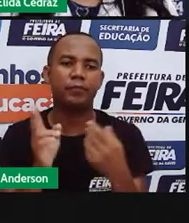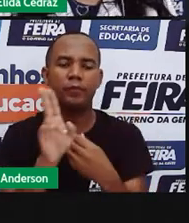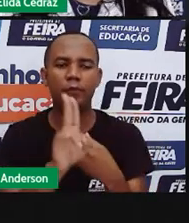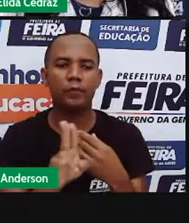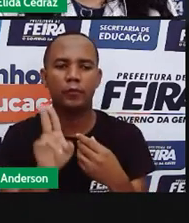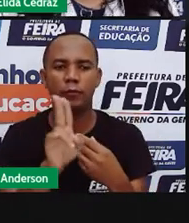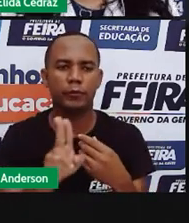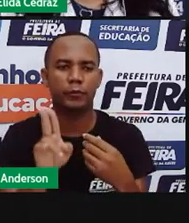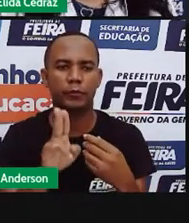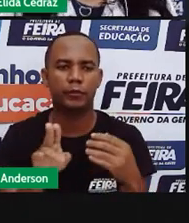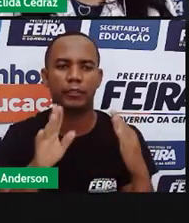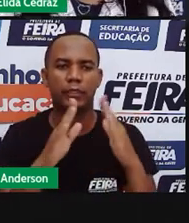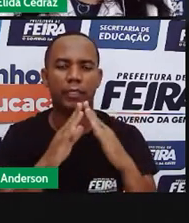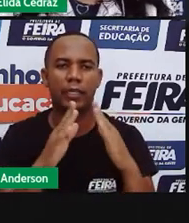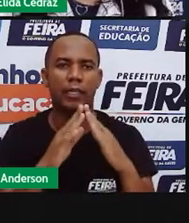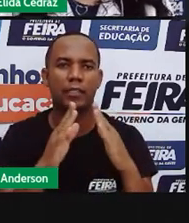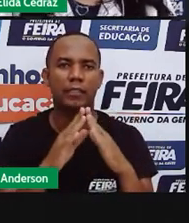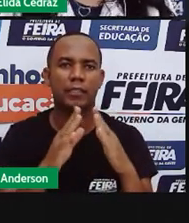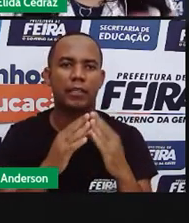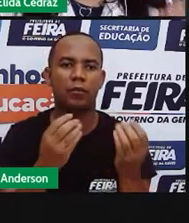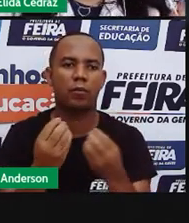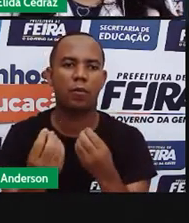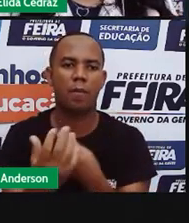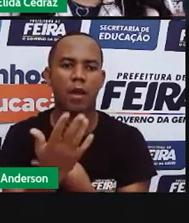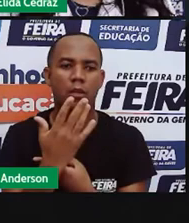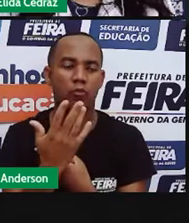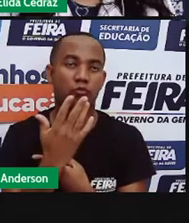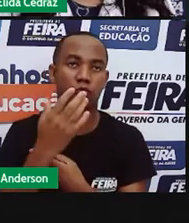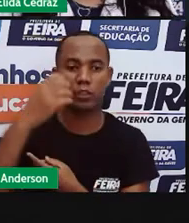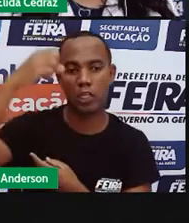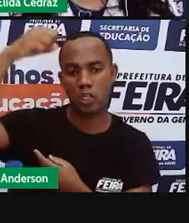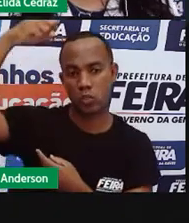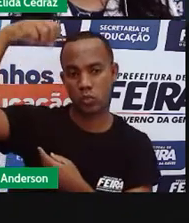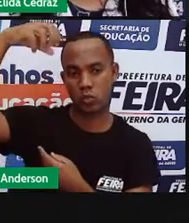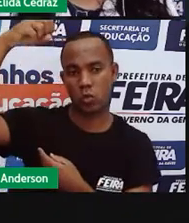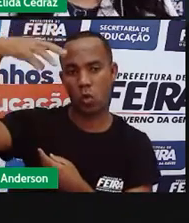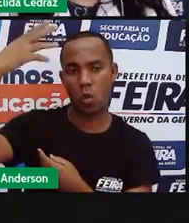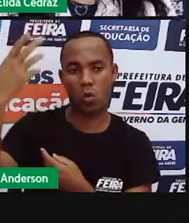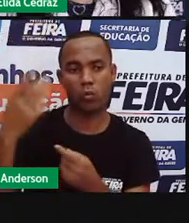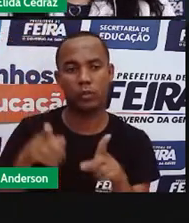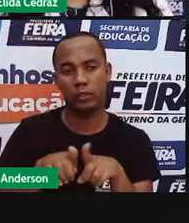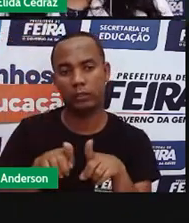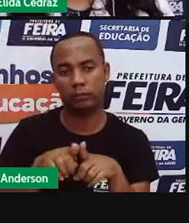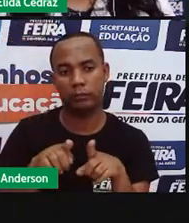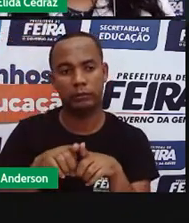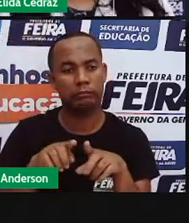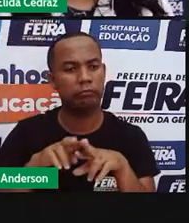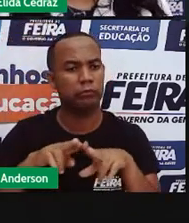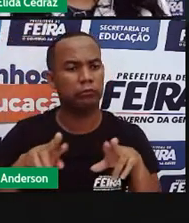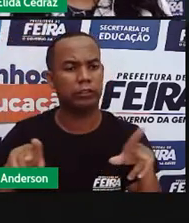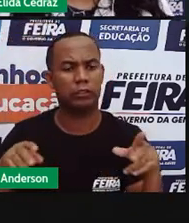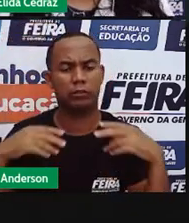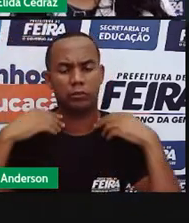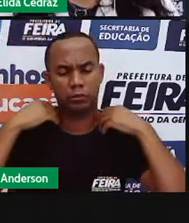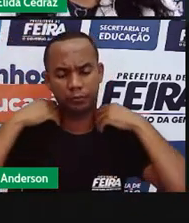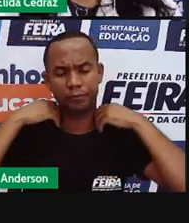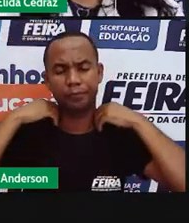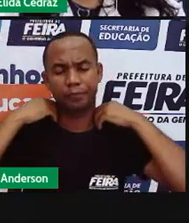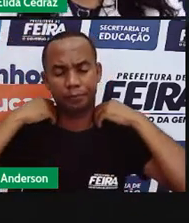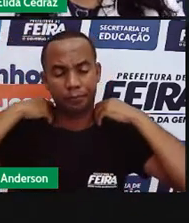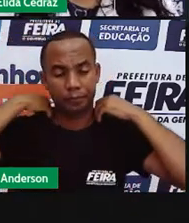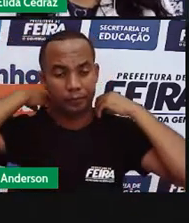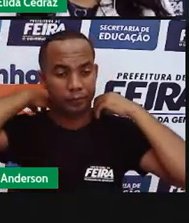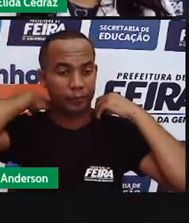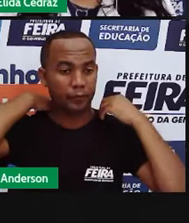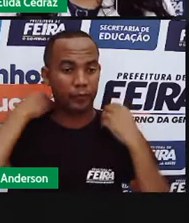casa é a nossa própria família. Contra o sol, da chuva e contra as ameaças que estariam no